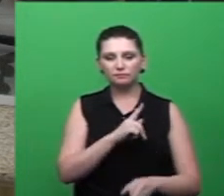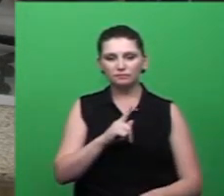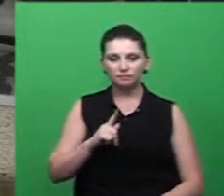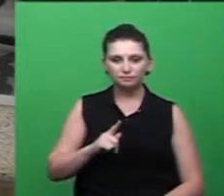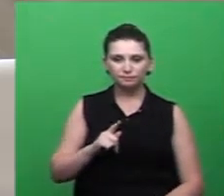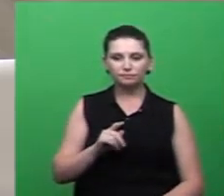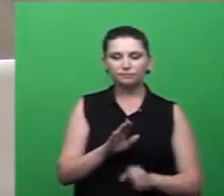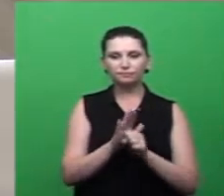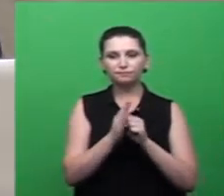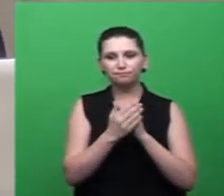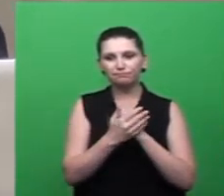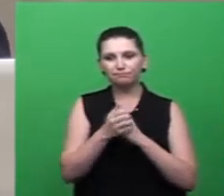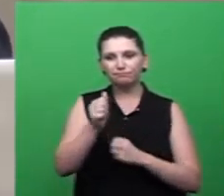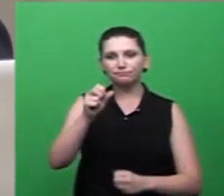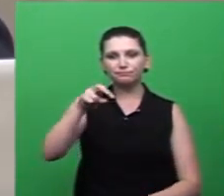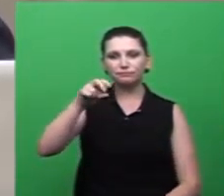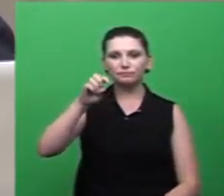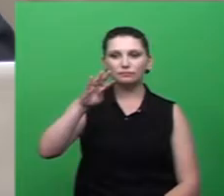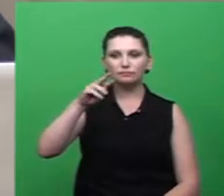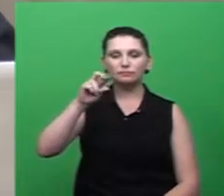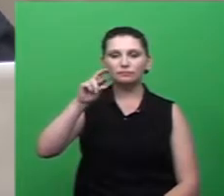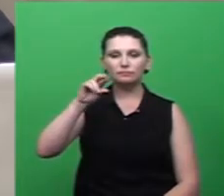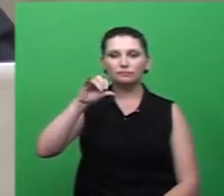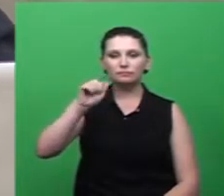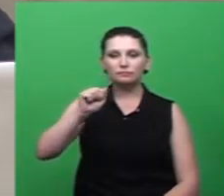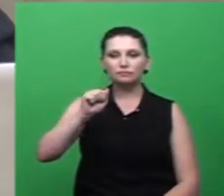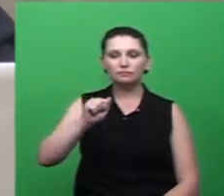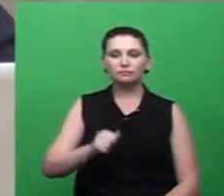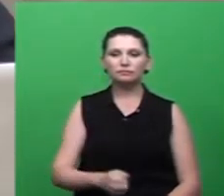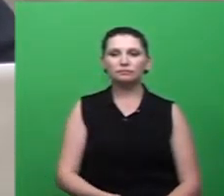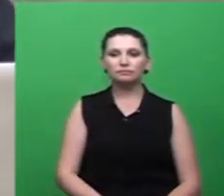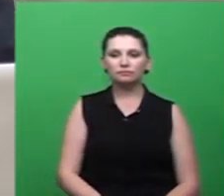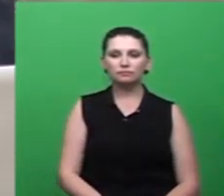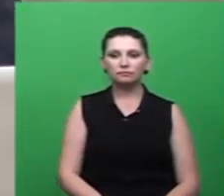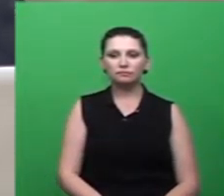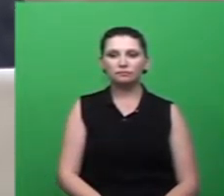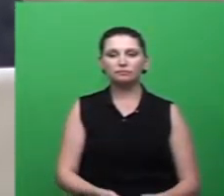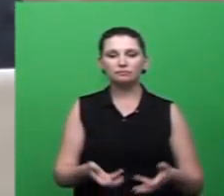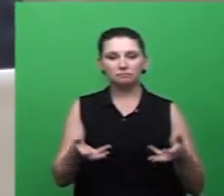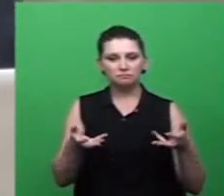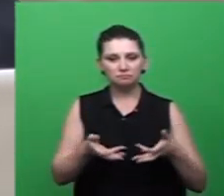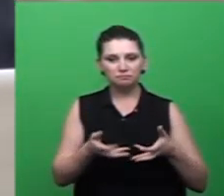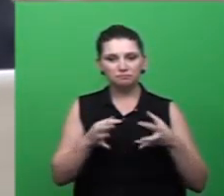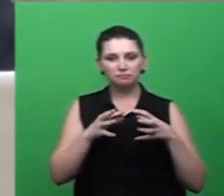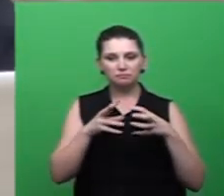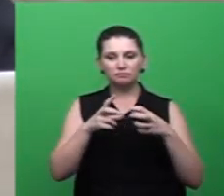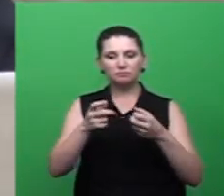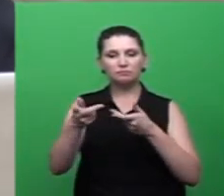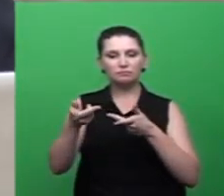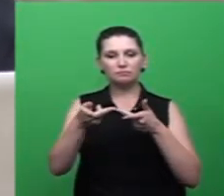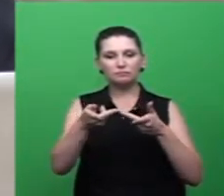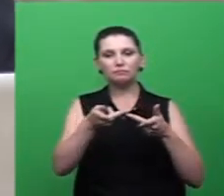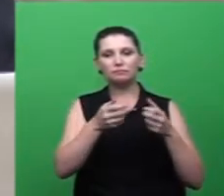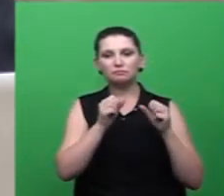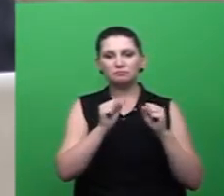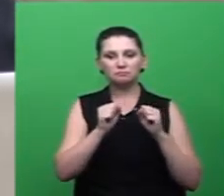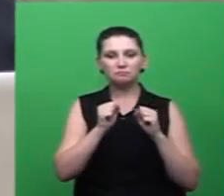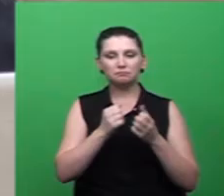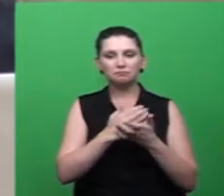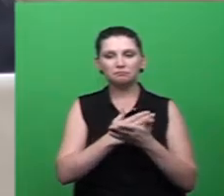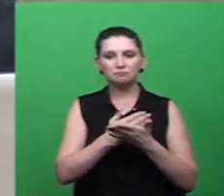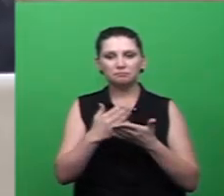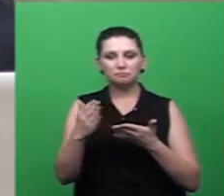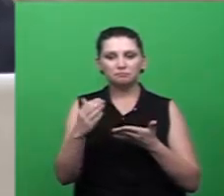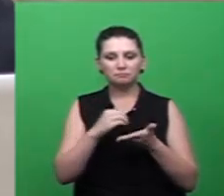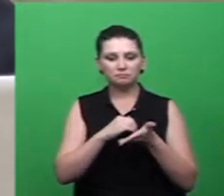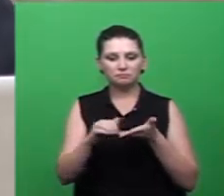o Juarez. Forte abraço para vocês, obrigado pela presença. Eu passo agora a palavra para os convidados, e passo a palavra para o secretário de Saúde,